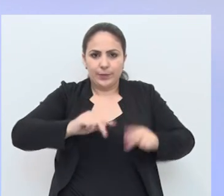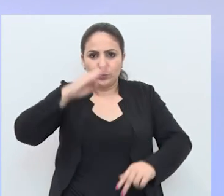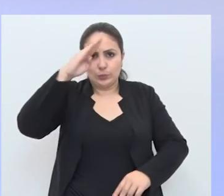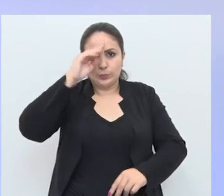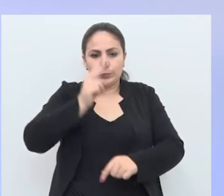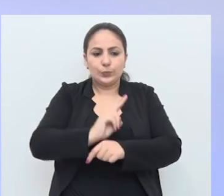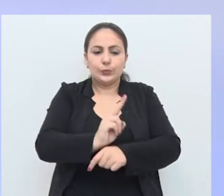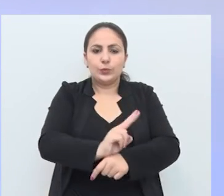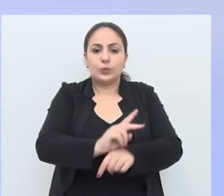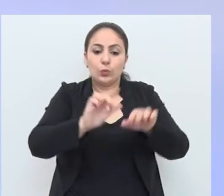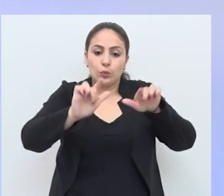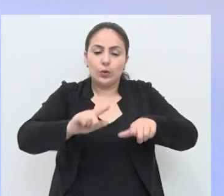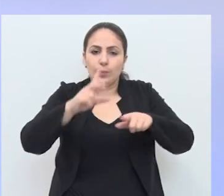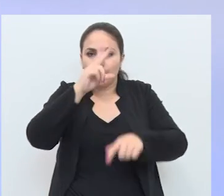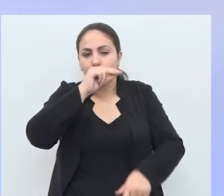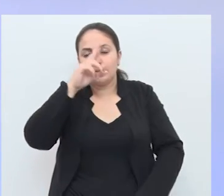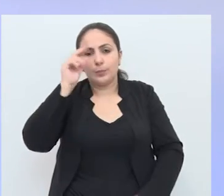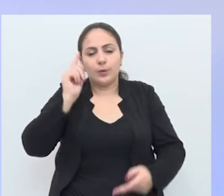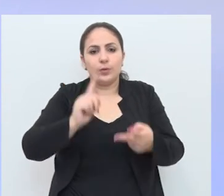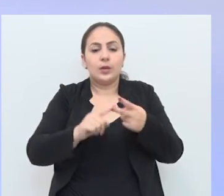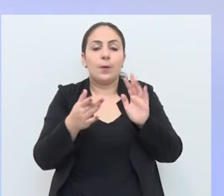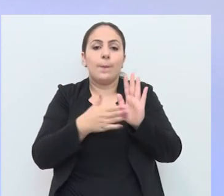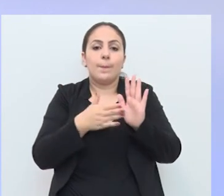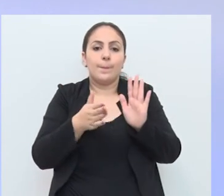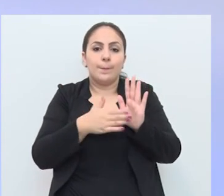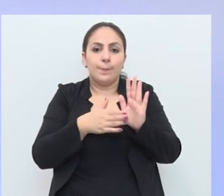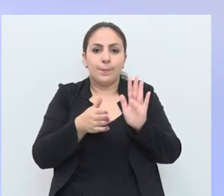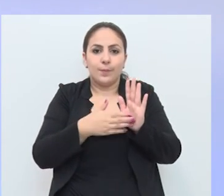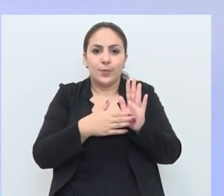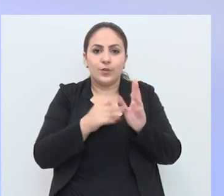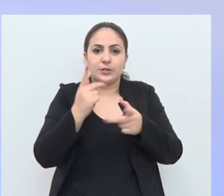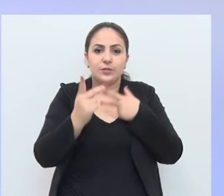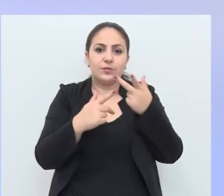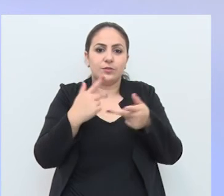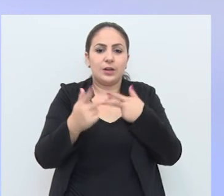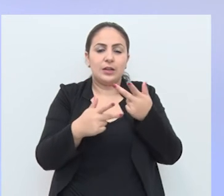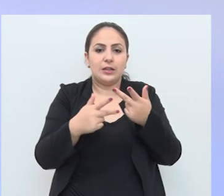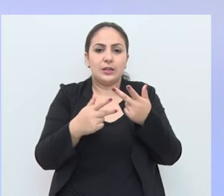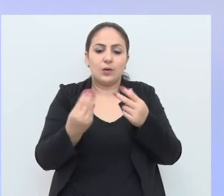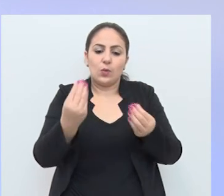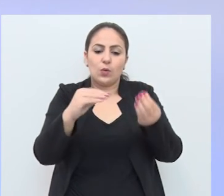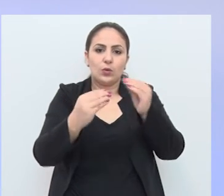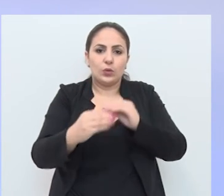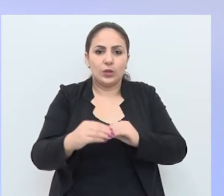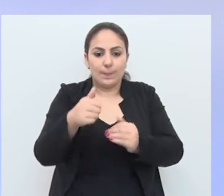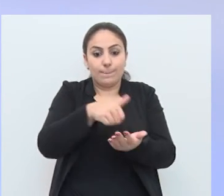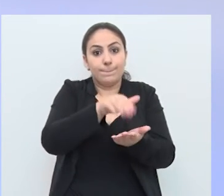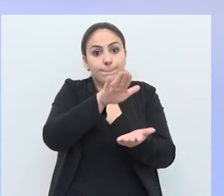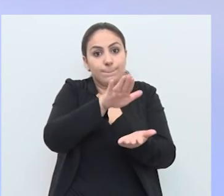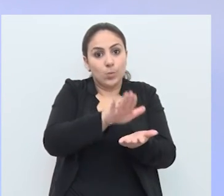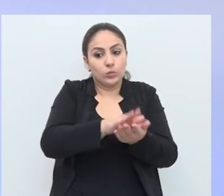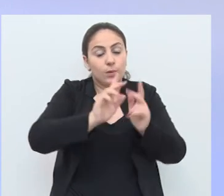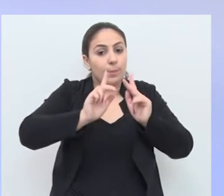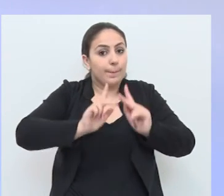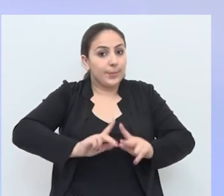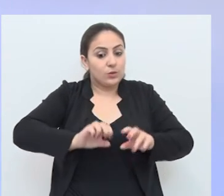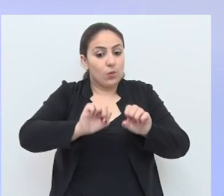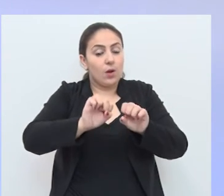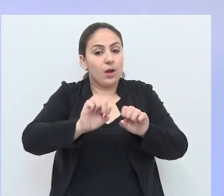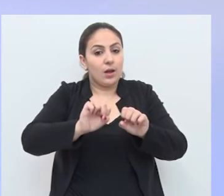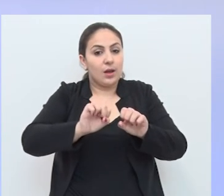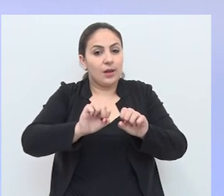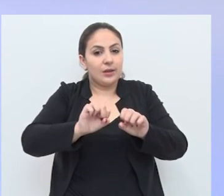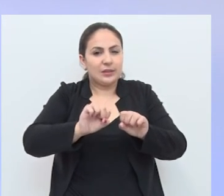vigilantes nos espaços municipais e uma proposta que estabelece a aplicação de penalidades para quem